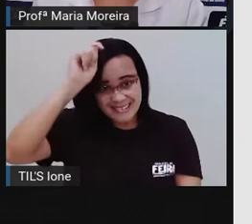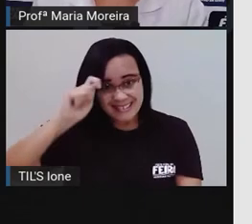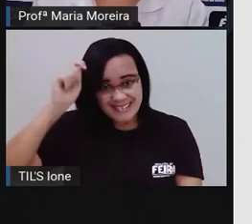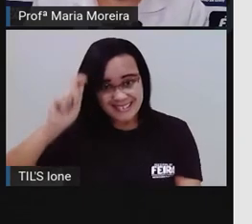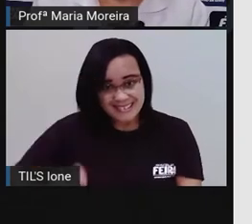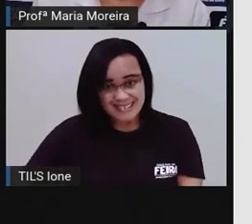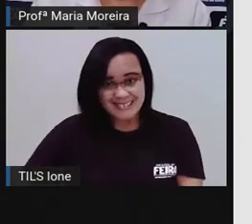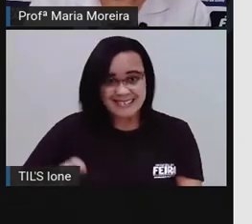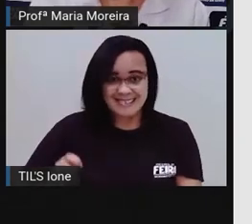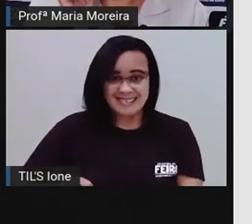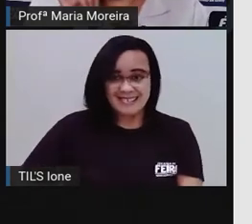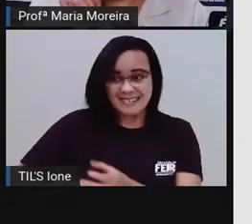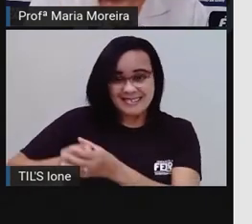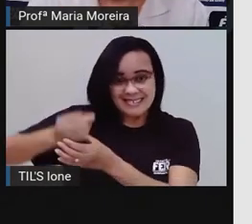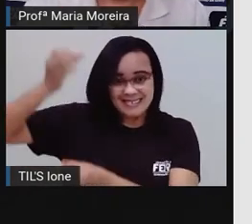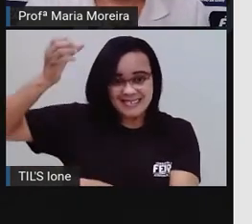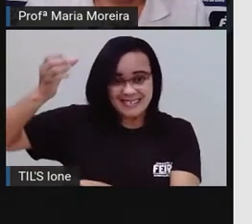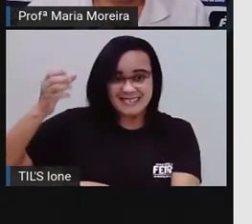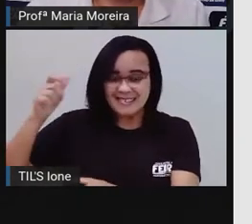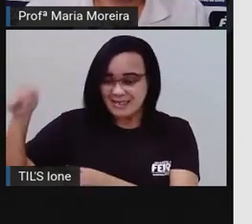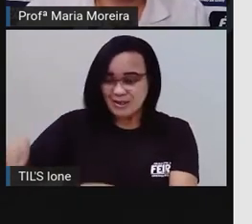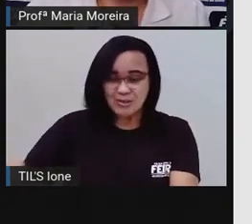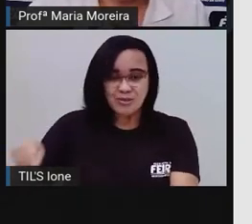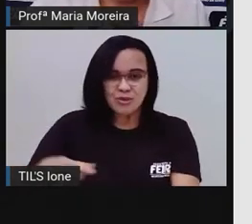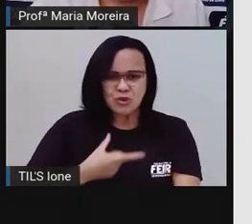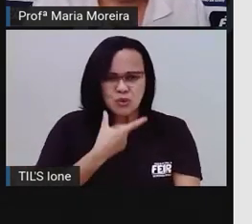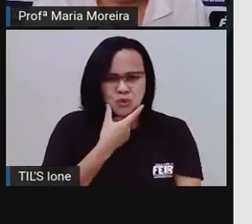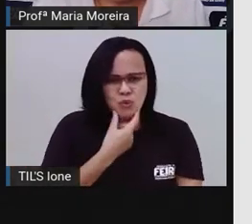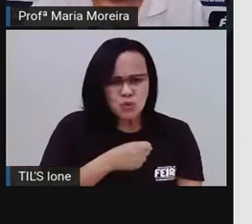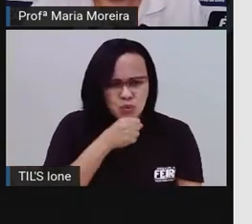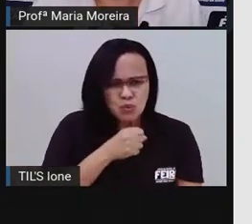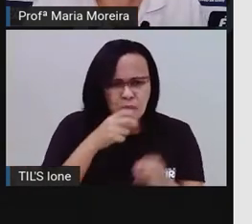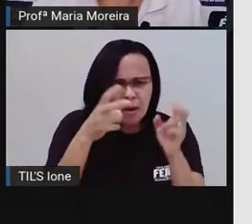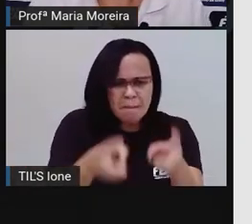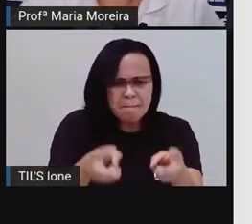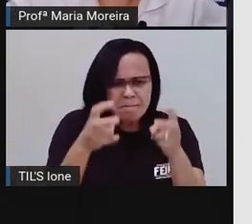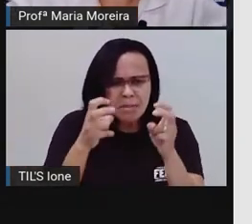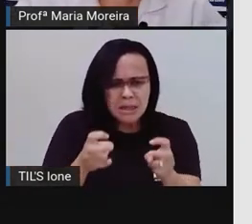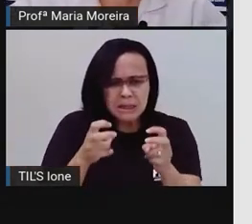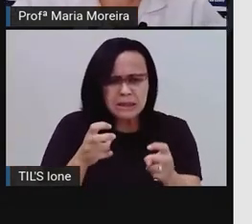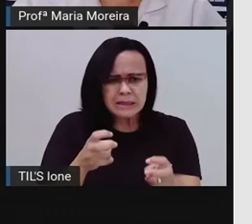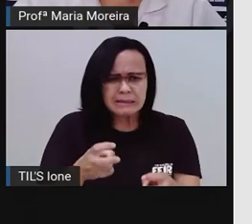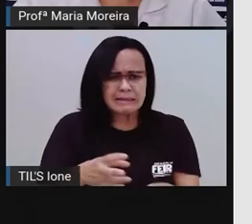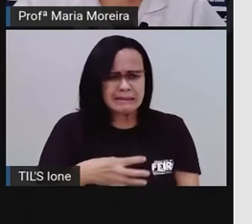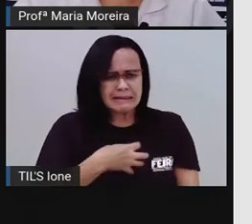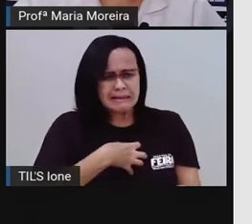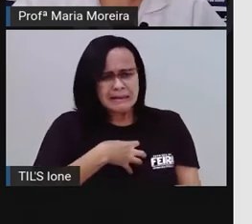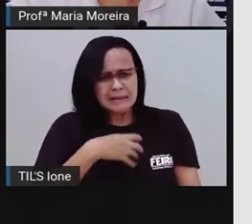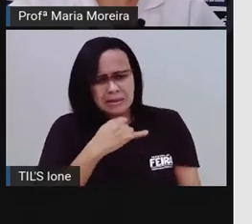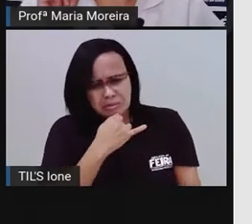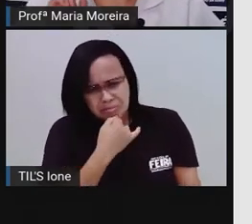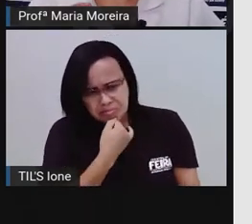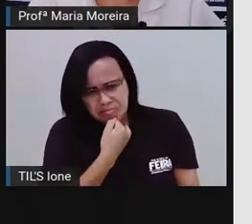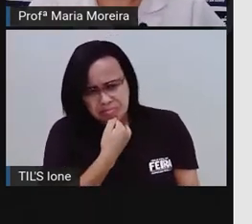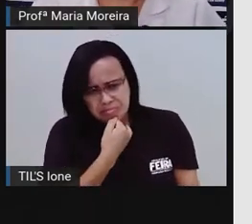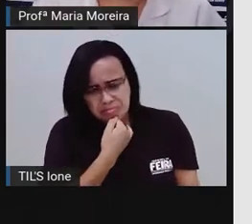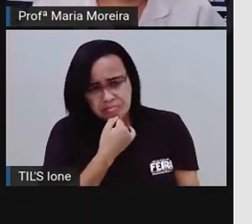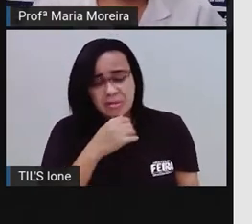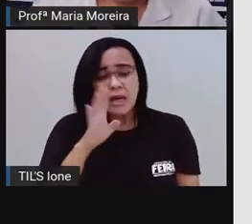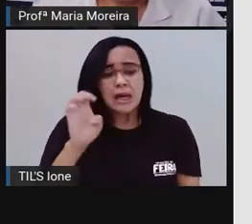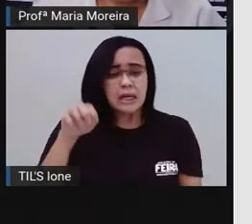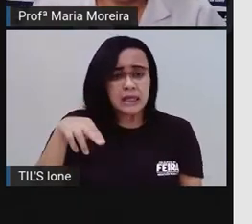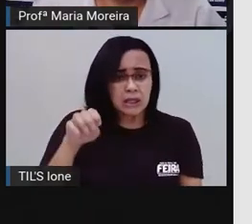guarda-chuva do lado. O vô logo viu a tristeza do menino neto. Que banzo é esse, menino? Eno